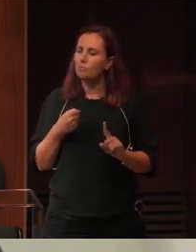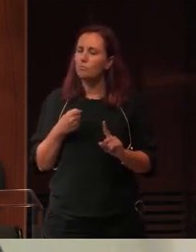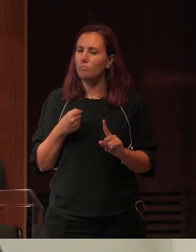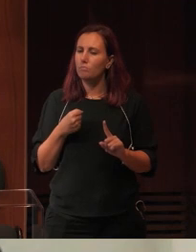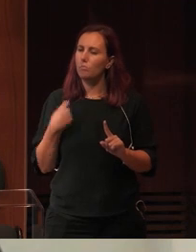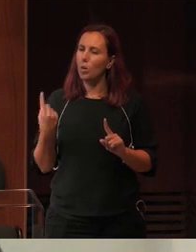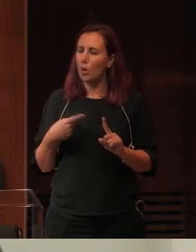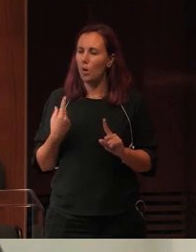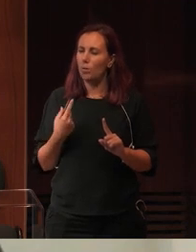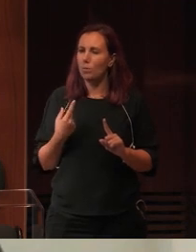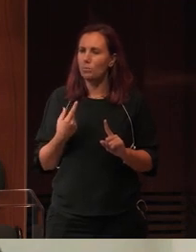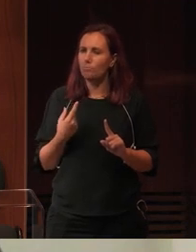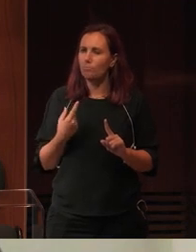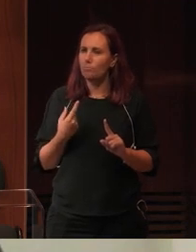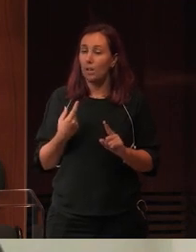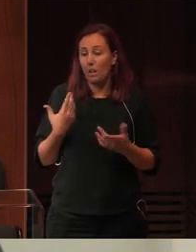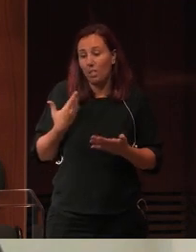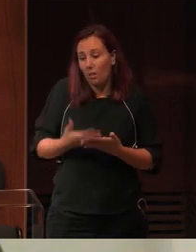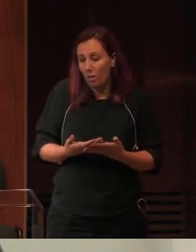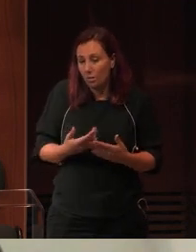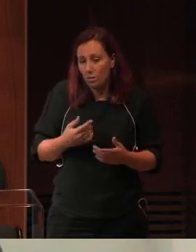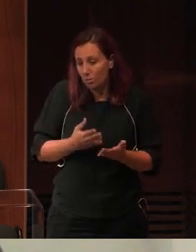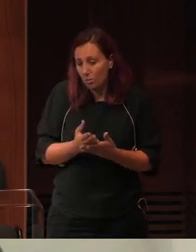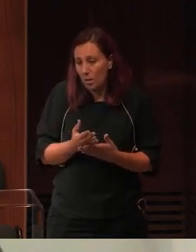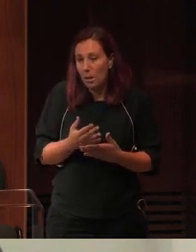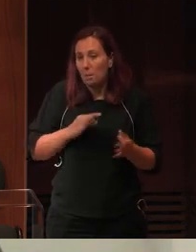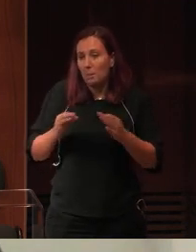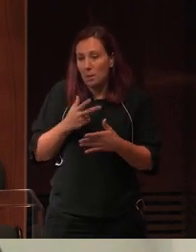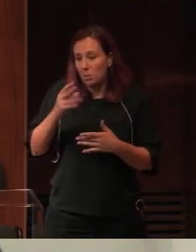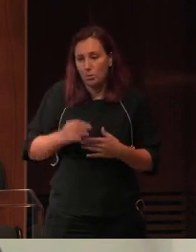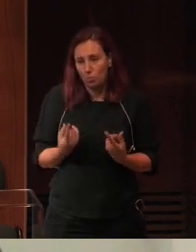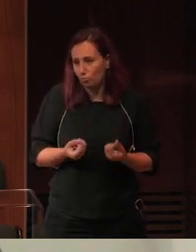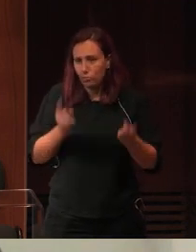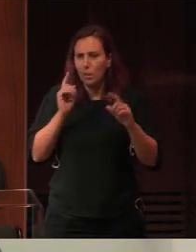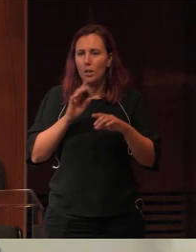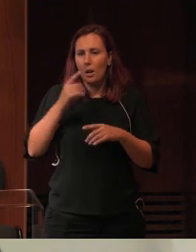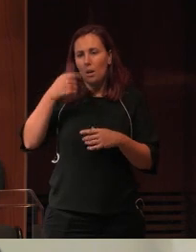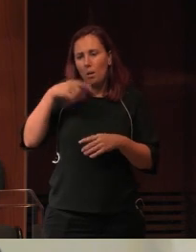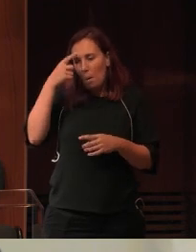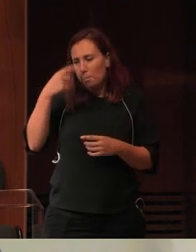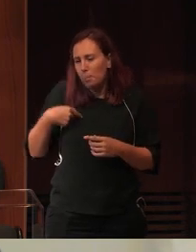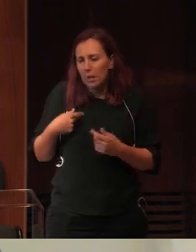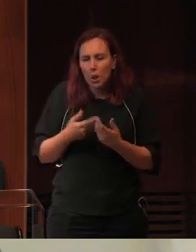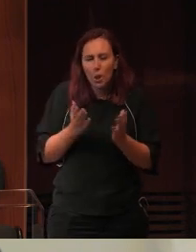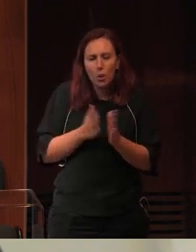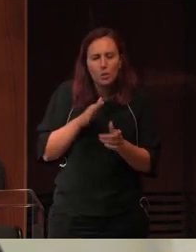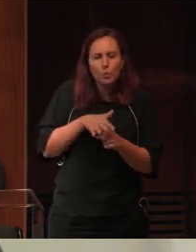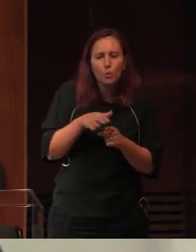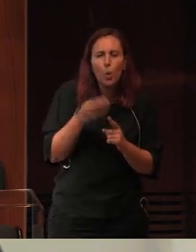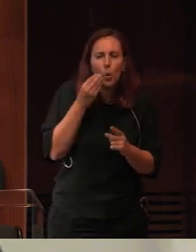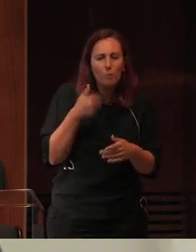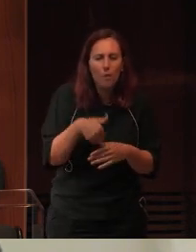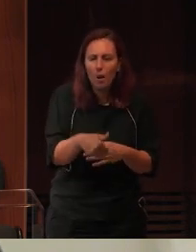não estávamos e se calhar ainda não estamos completamente preparados por não estarmos conscientes de todas as suas implicações.